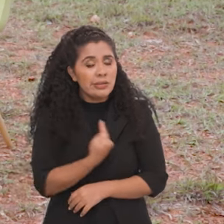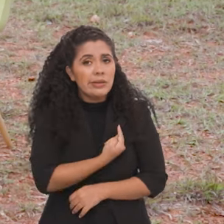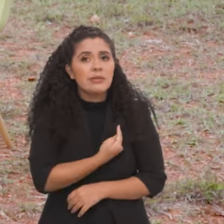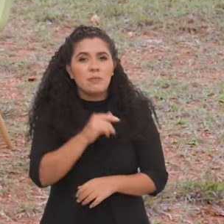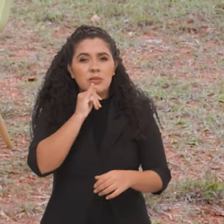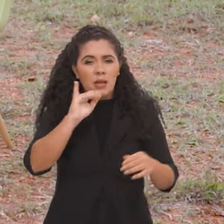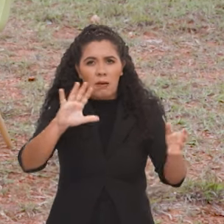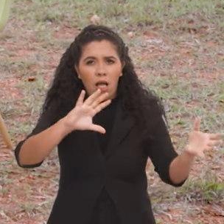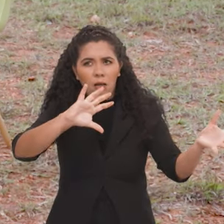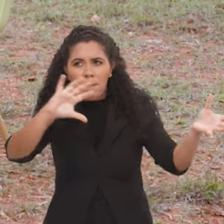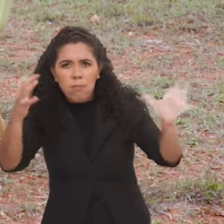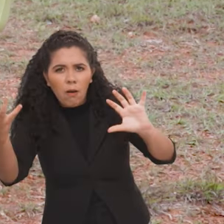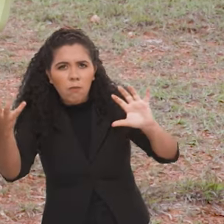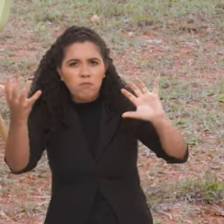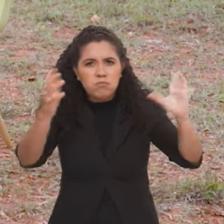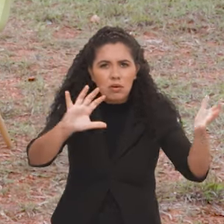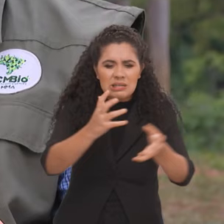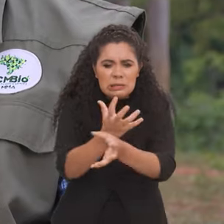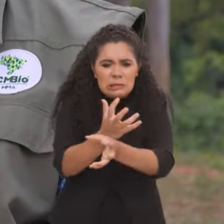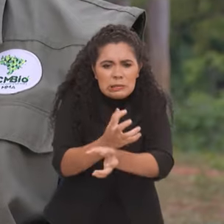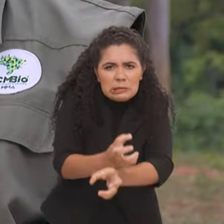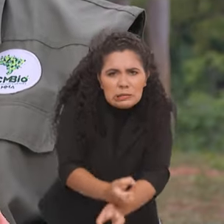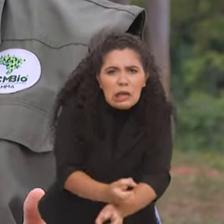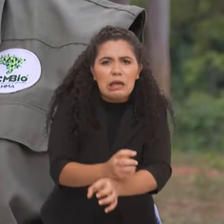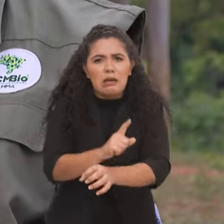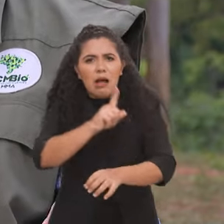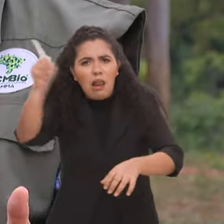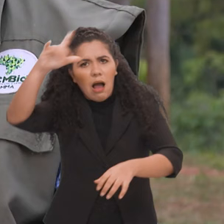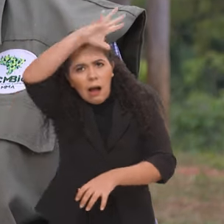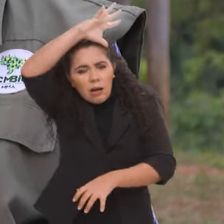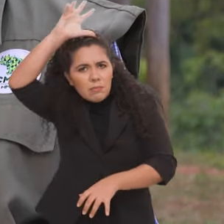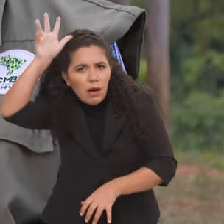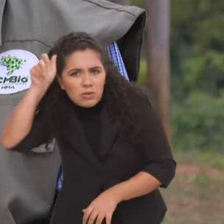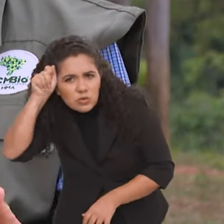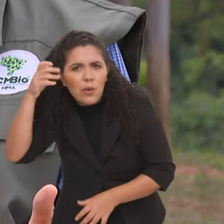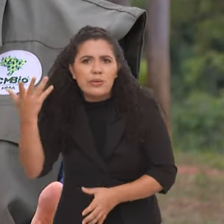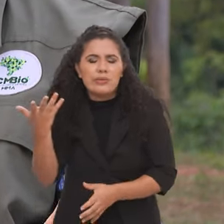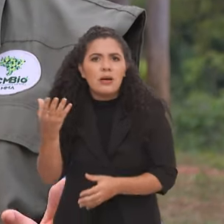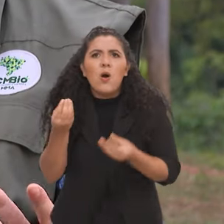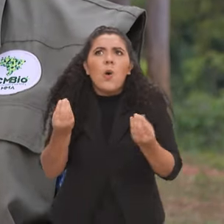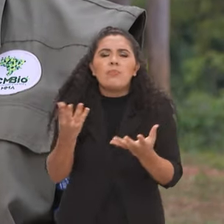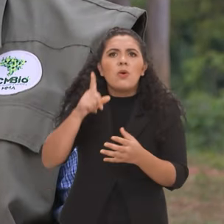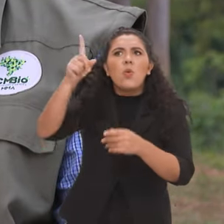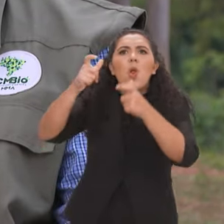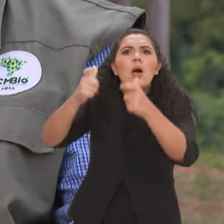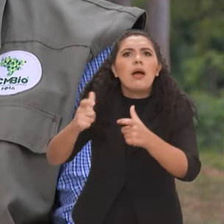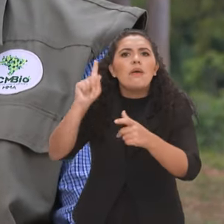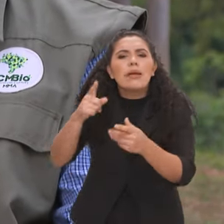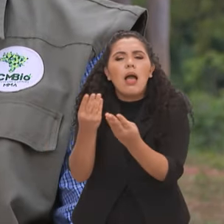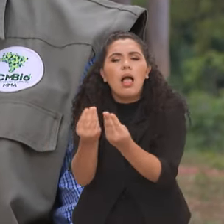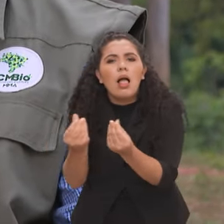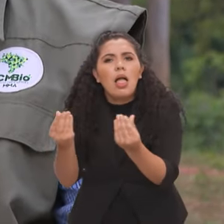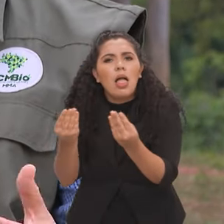os eventos extremos, seca na Amazônia, quem diria que a Amazônia é um lugar úmido,